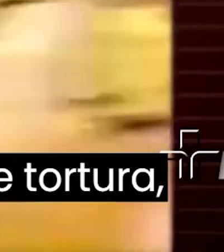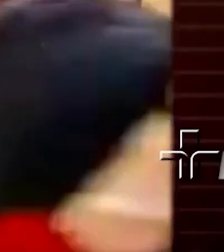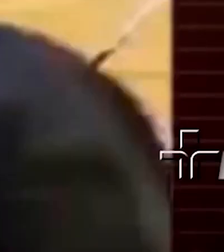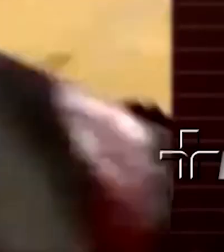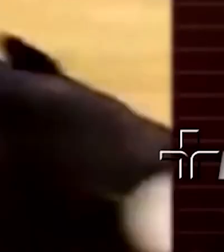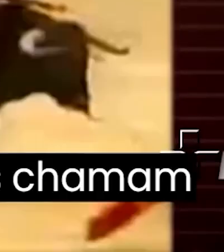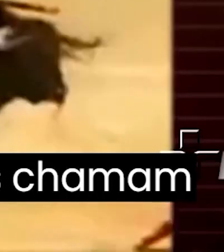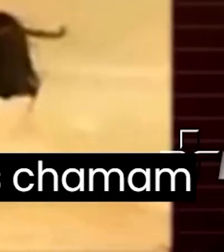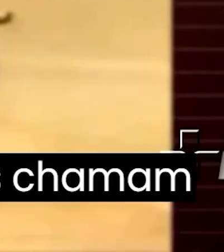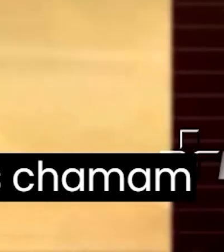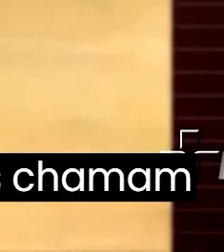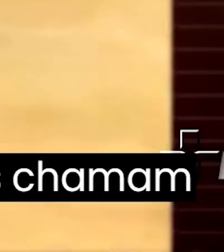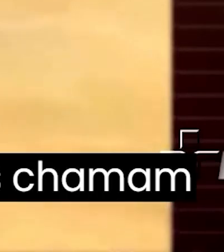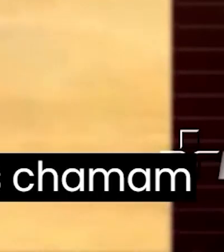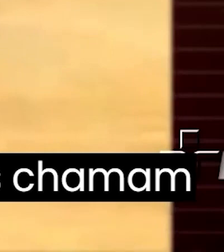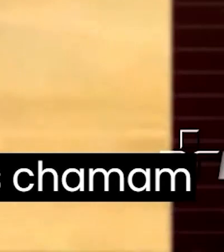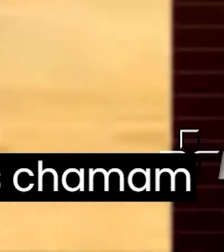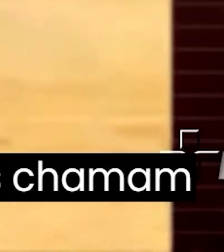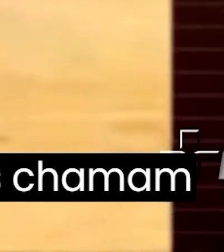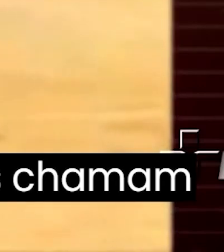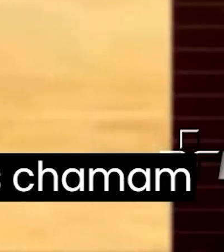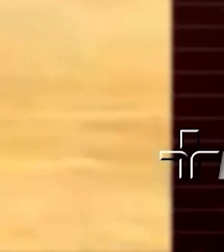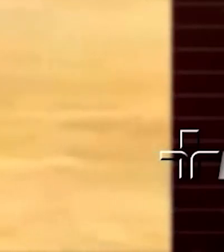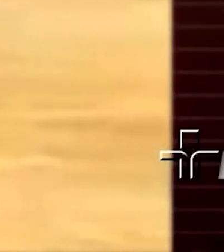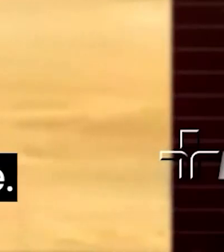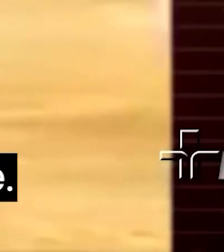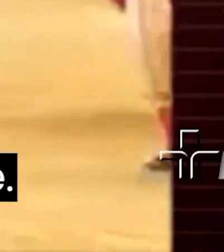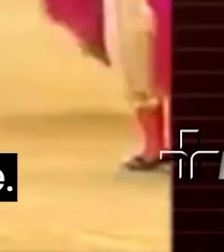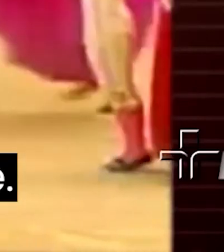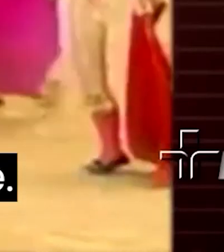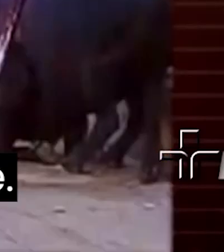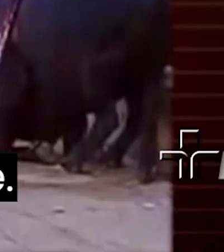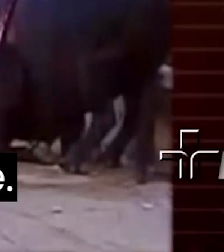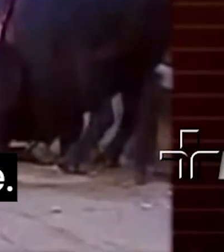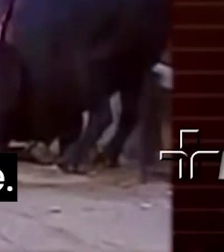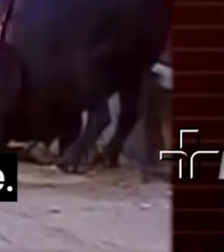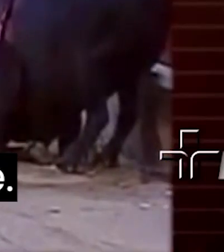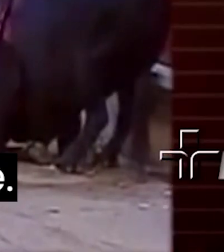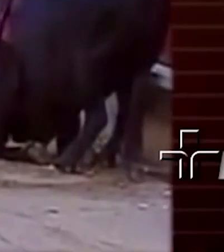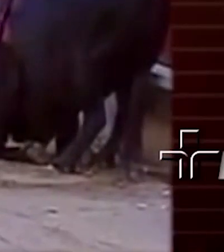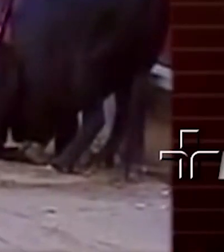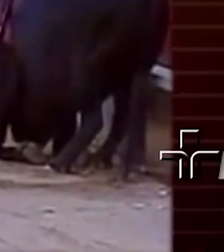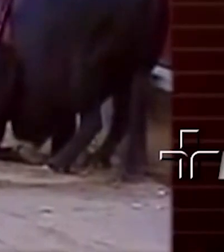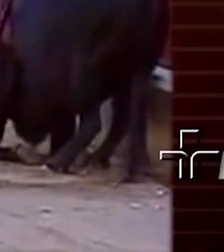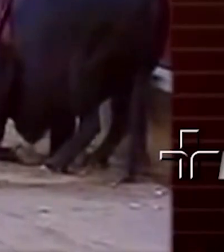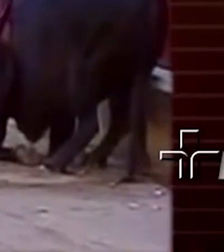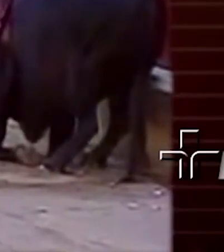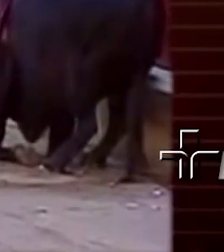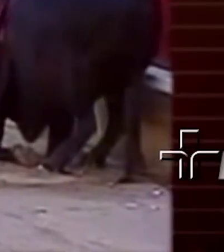tortura um exercício de crueldade alguns chamam de esporte ou até de arte